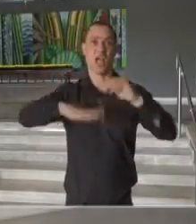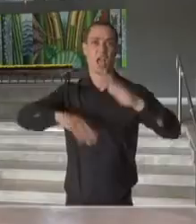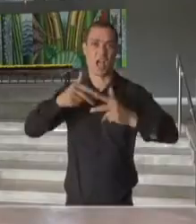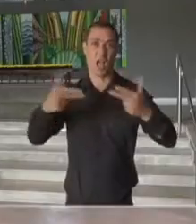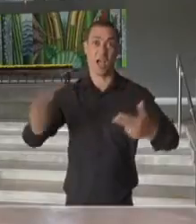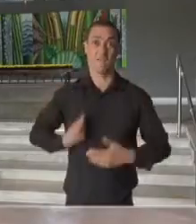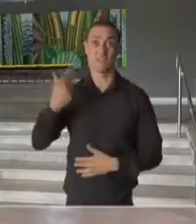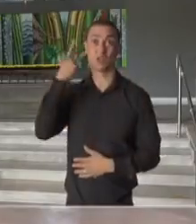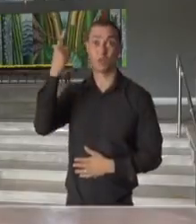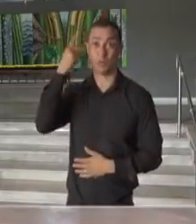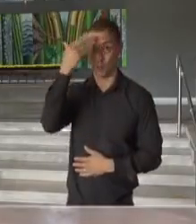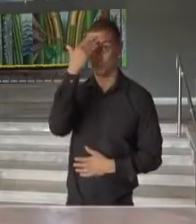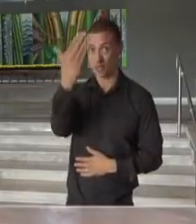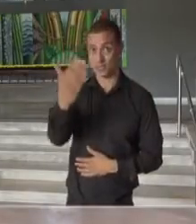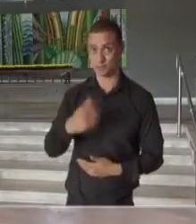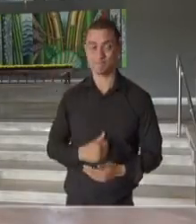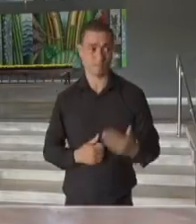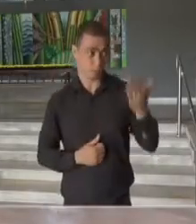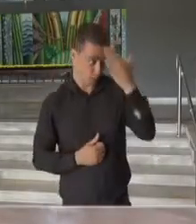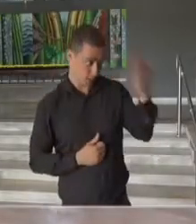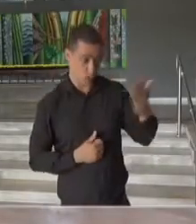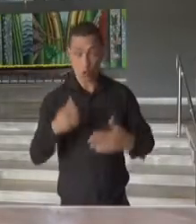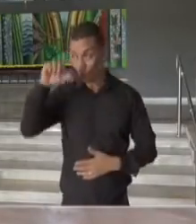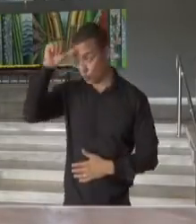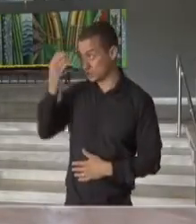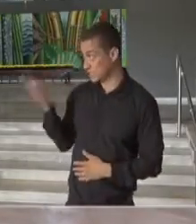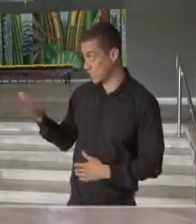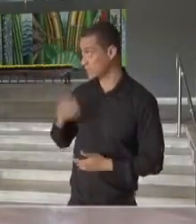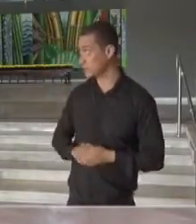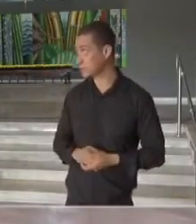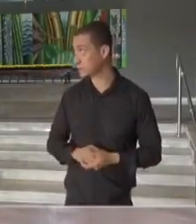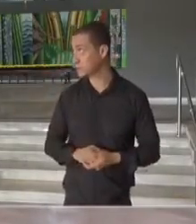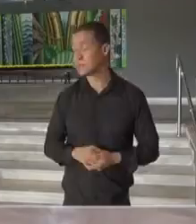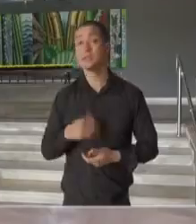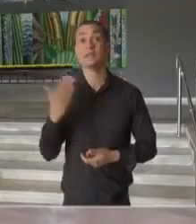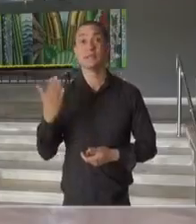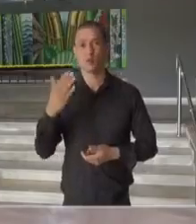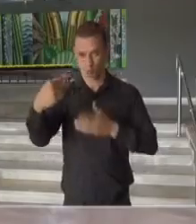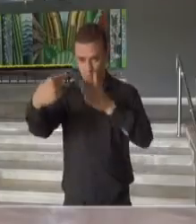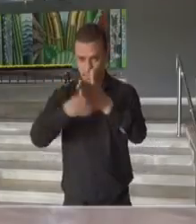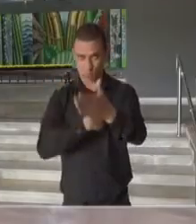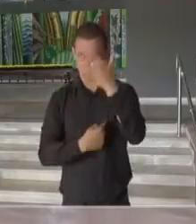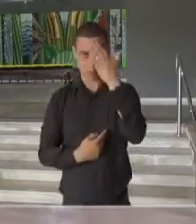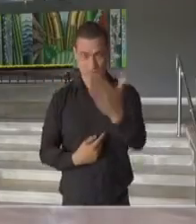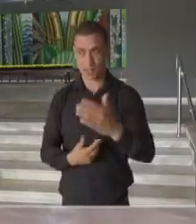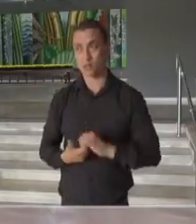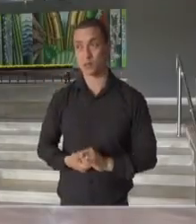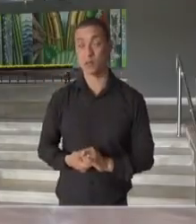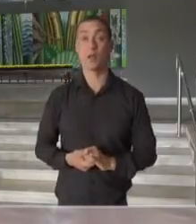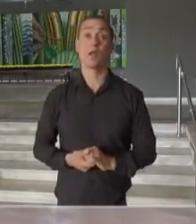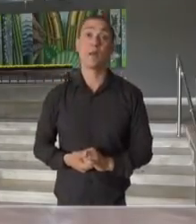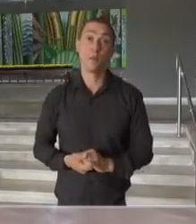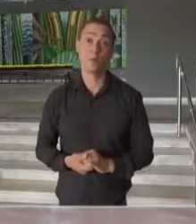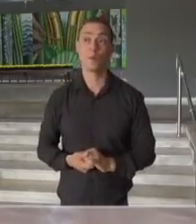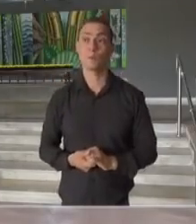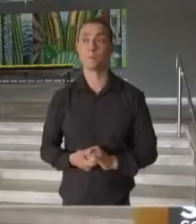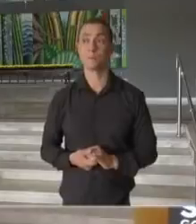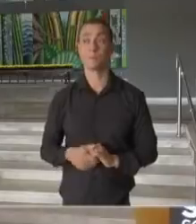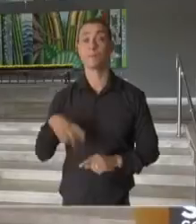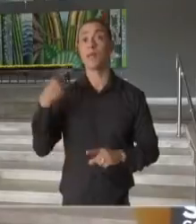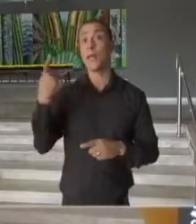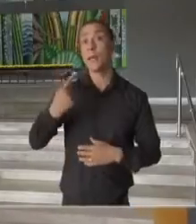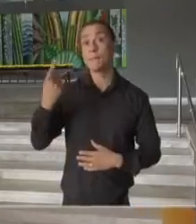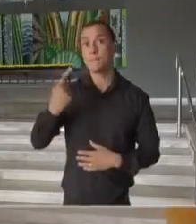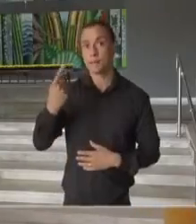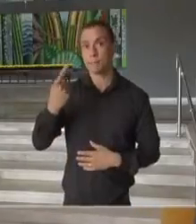Obrigado. Obrigado, Gabardo. Rossieli. Governador, obrigado, Leonardo, pela pergunta. Bom, primeiro, vale só